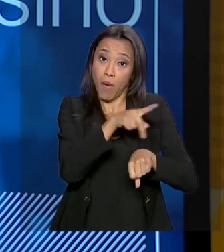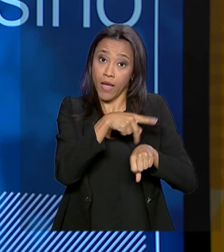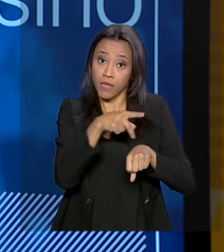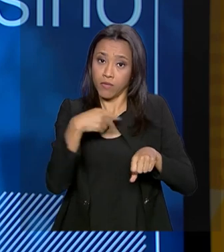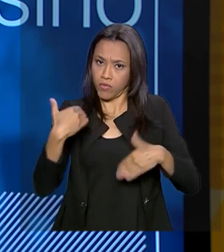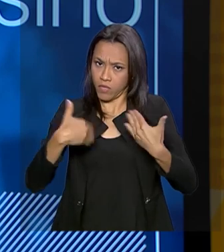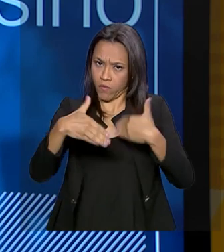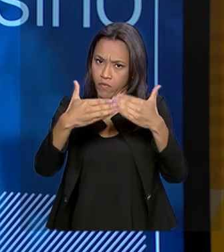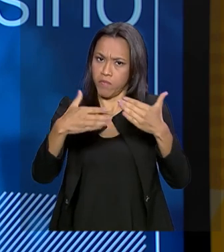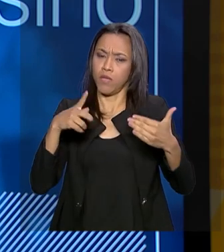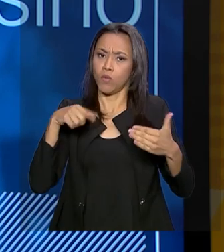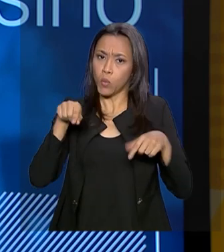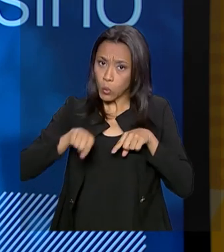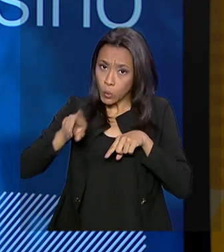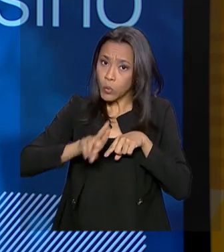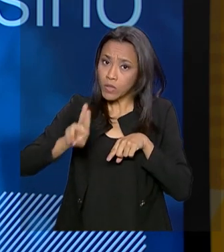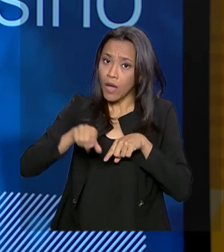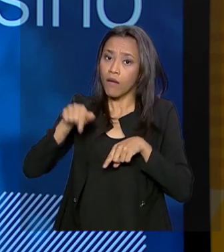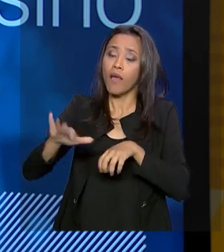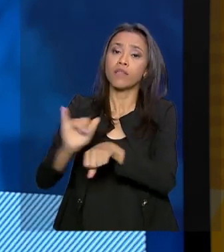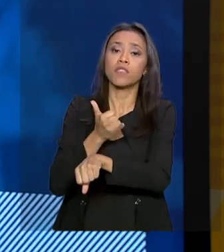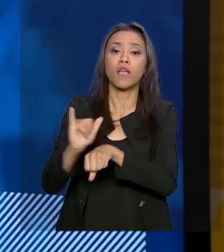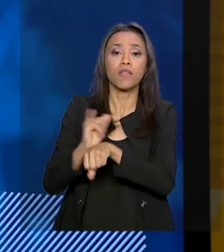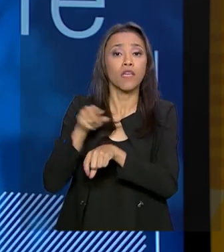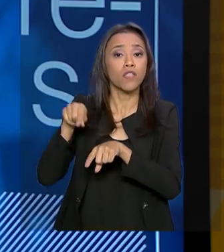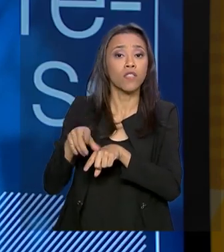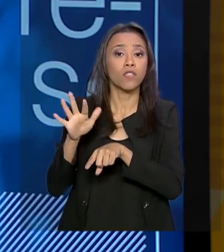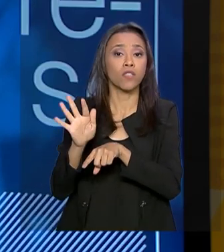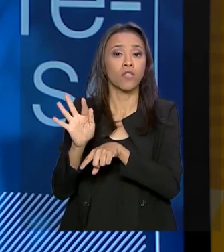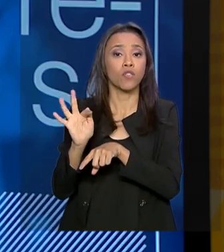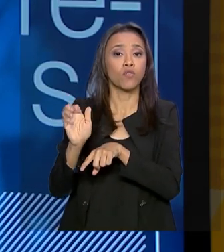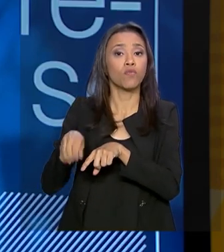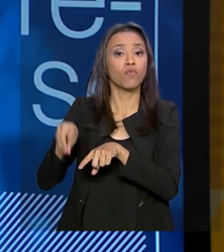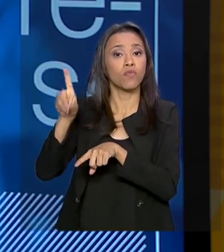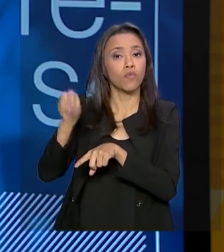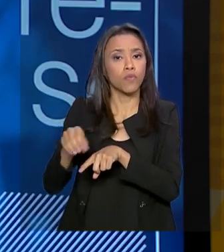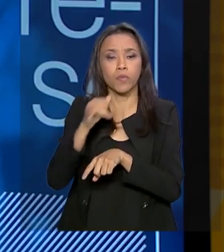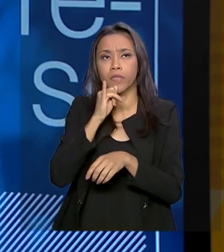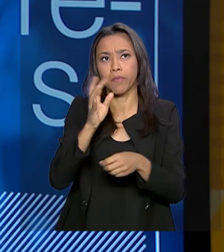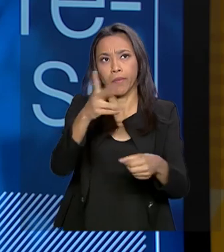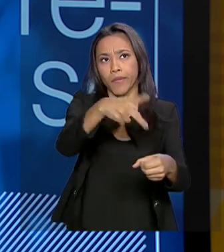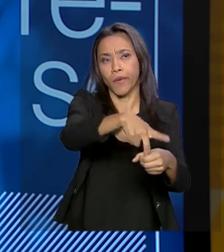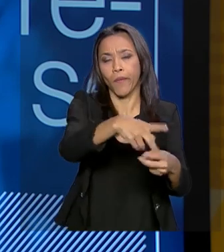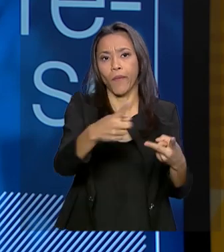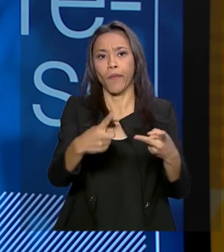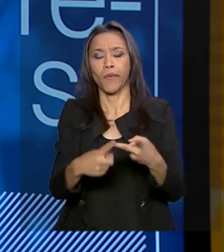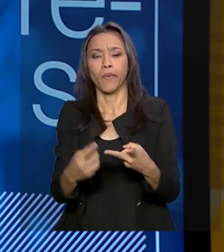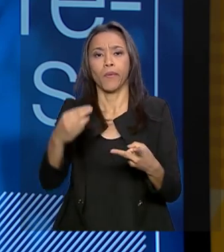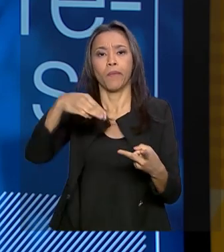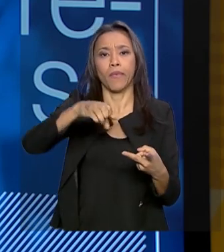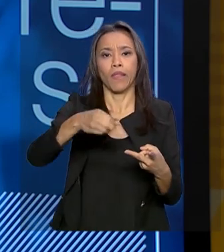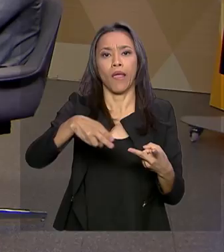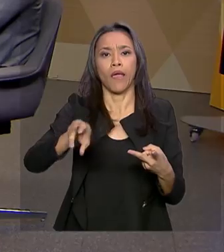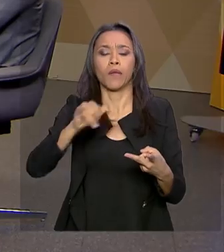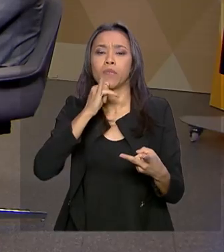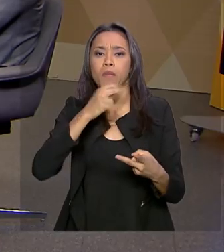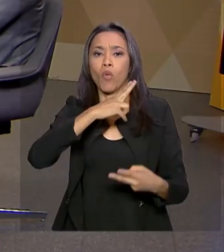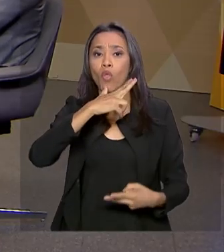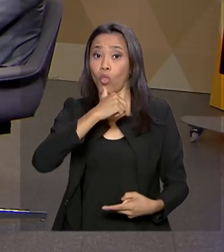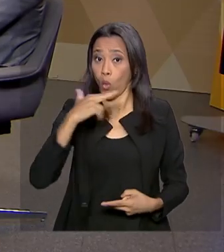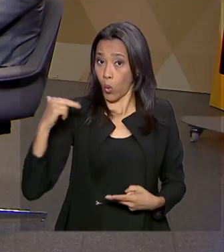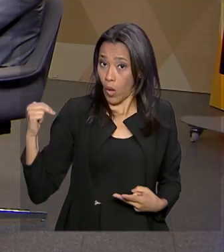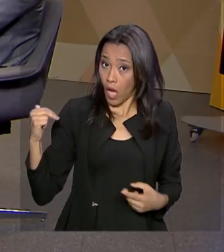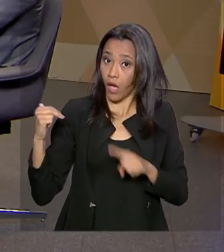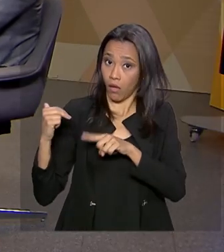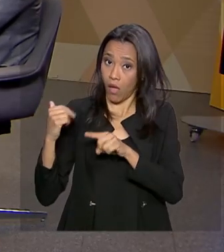instrumento de recursos de longo prazo, especialmente proveniente de petróleo, de minério. Noruega. Noruega é o grande caso